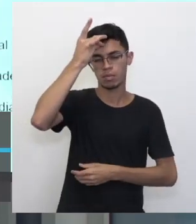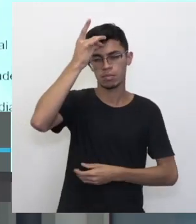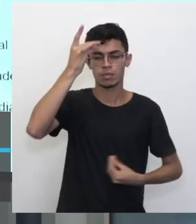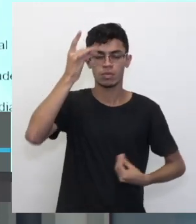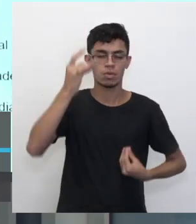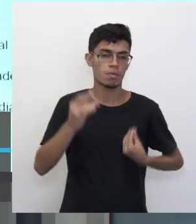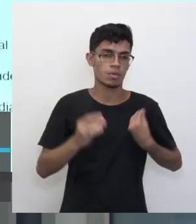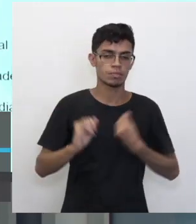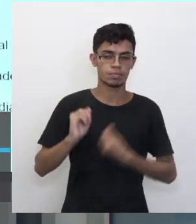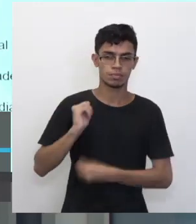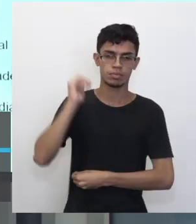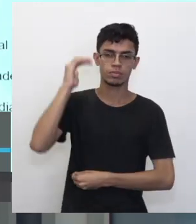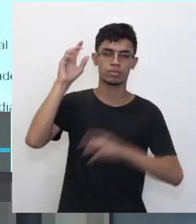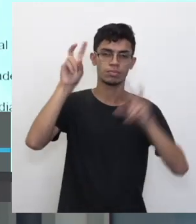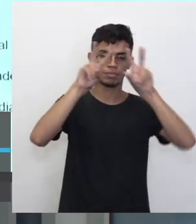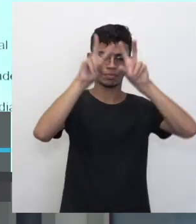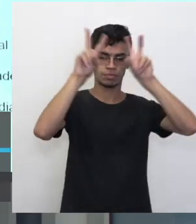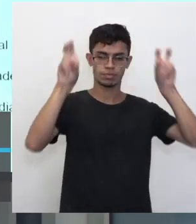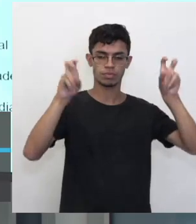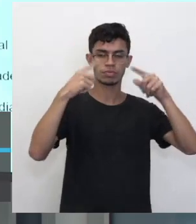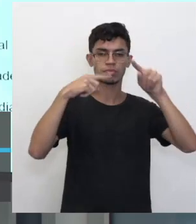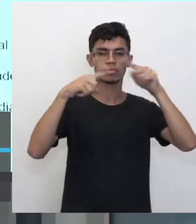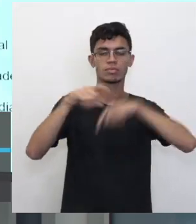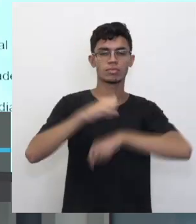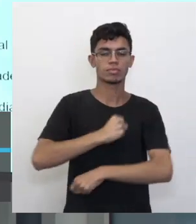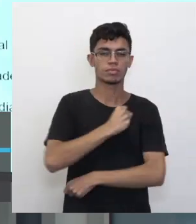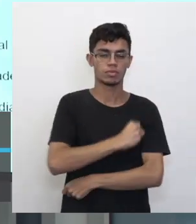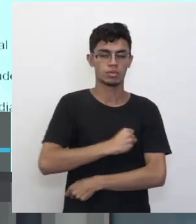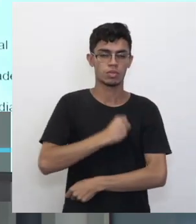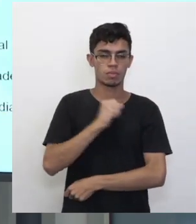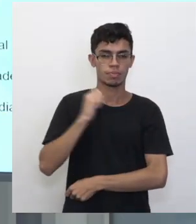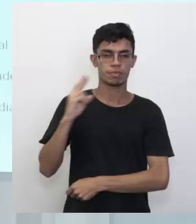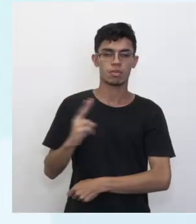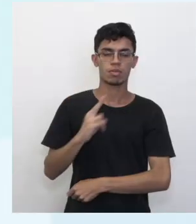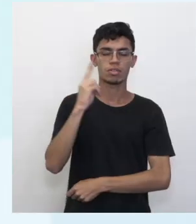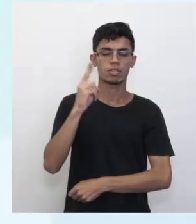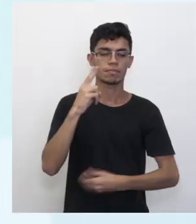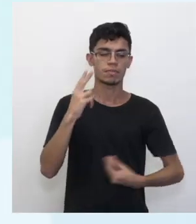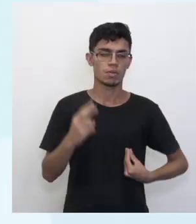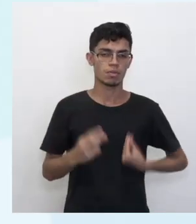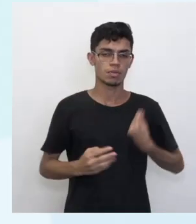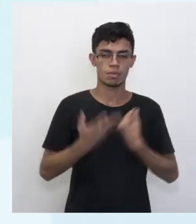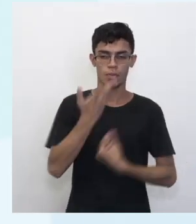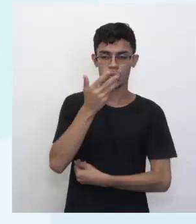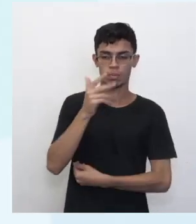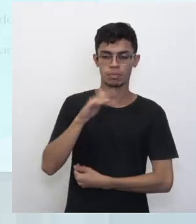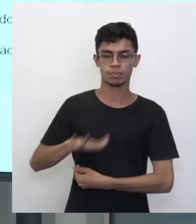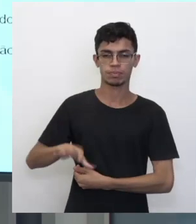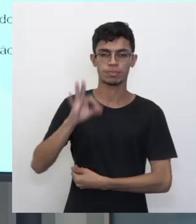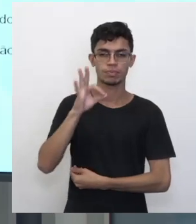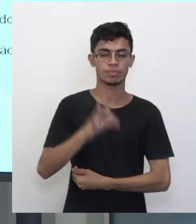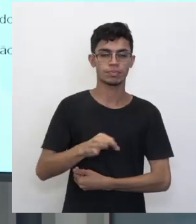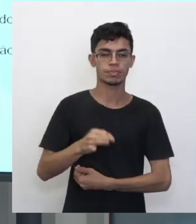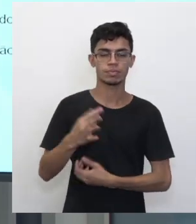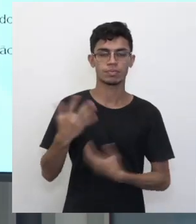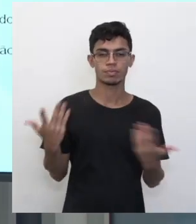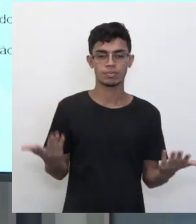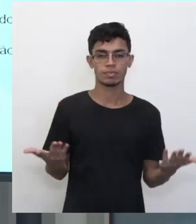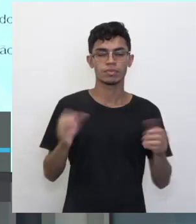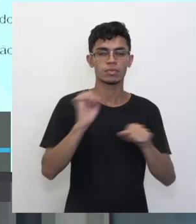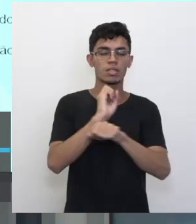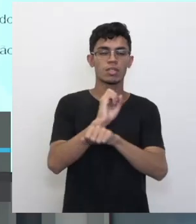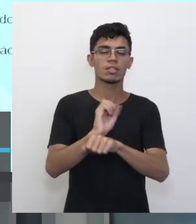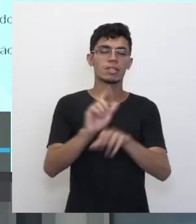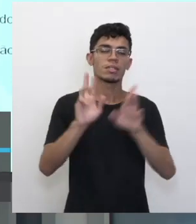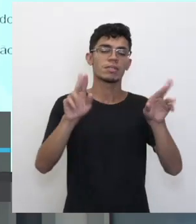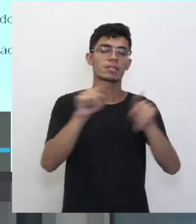A resposta, o tema desta canção é saudade e valorização da infância. Tá certo? Então, é isto. Espero que